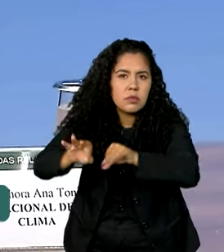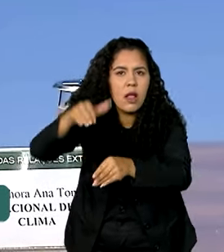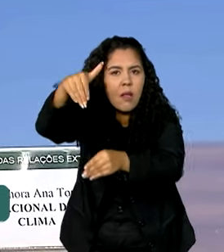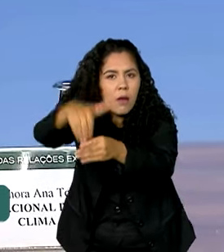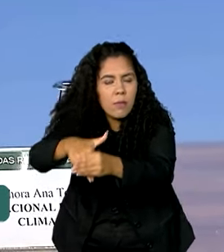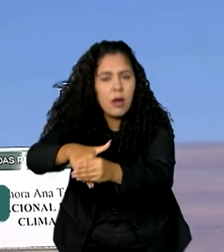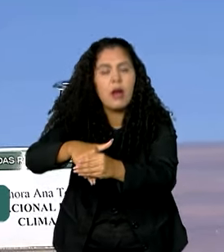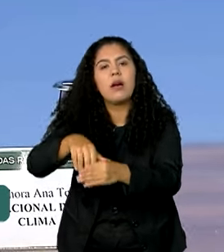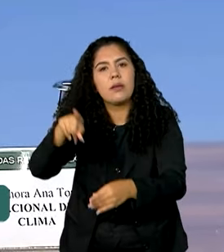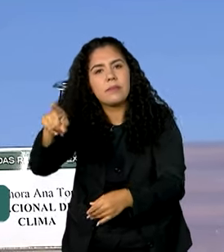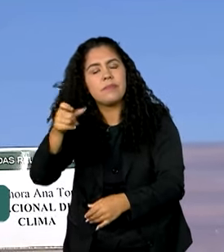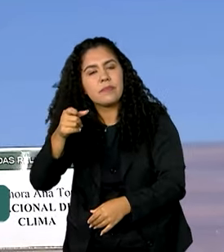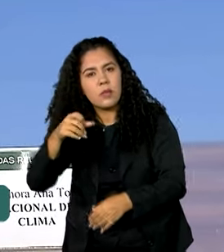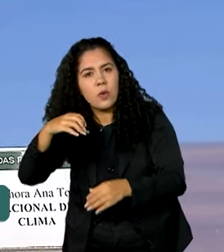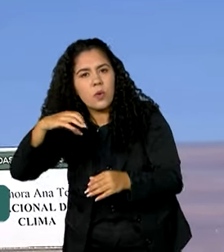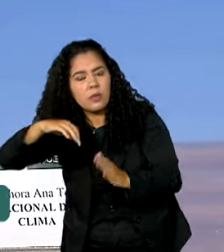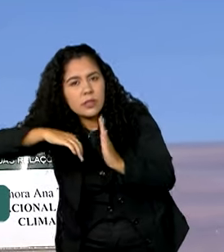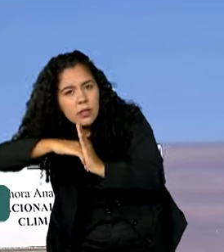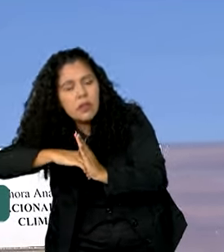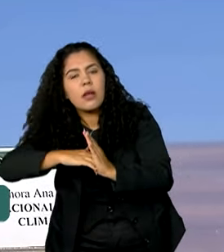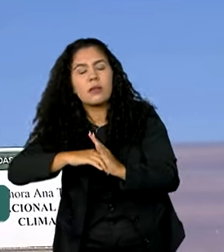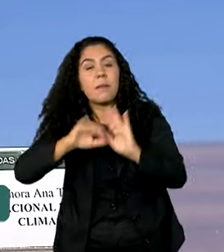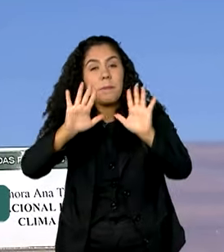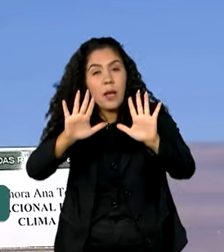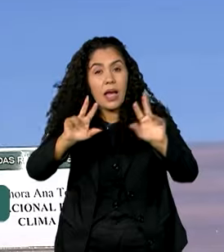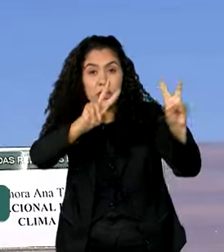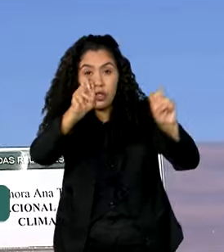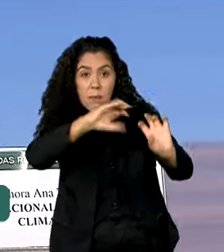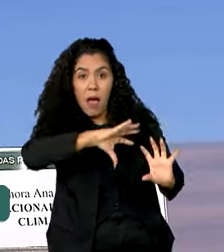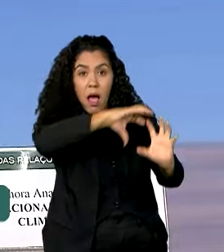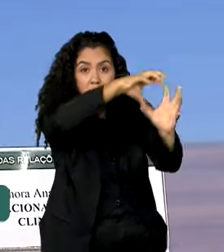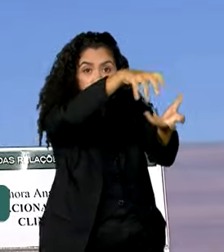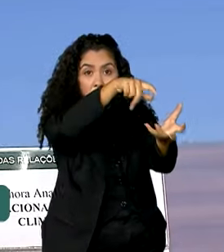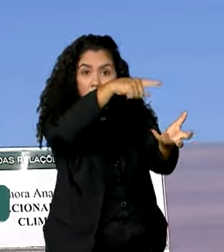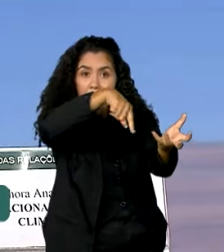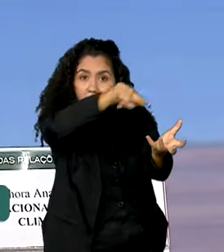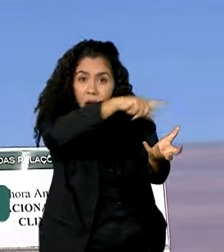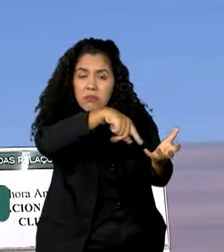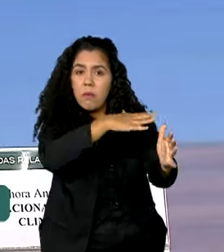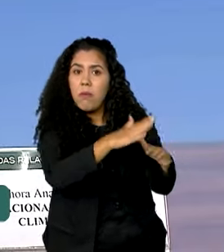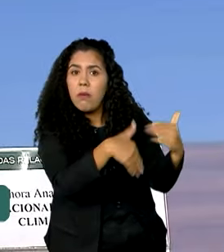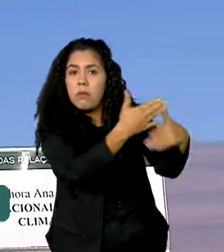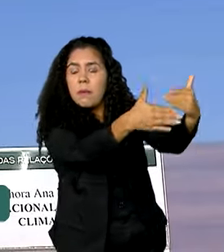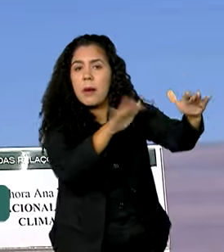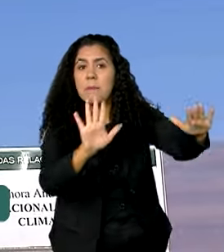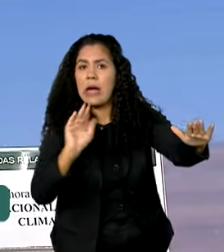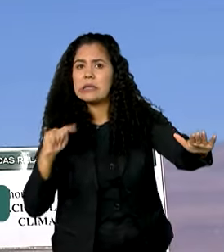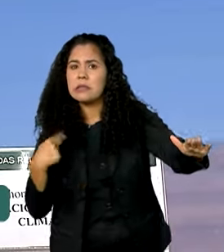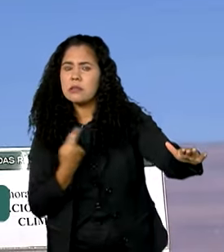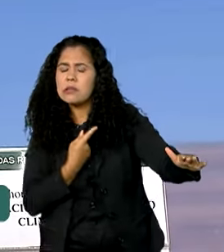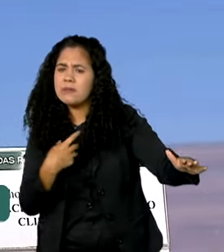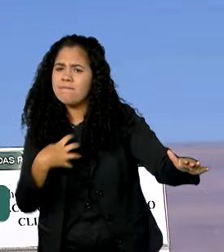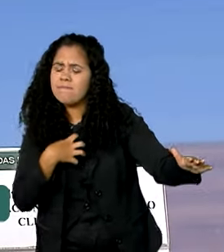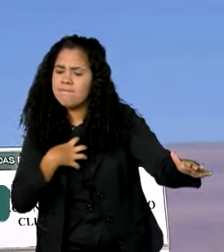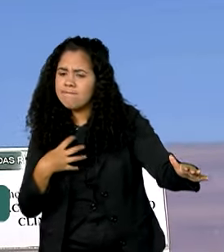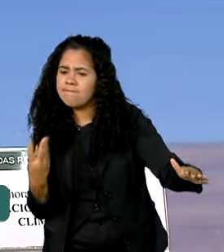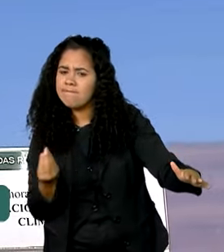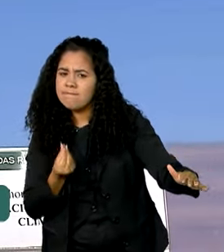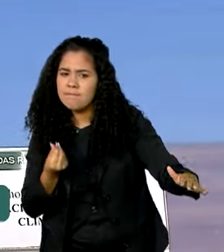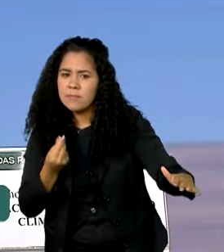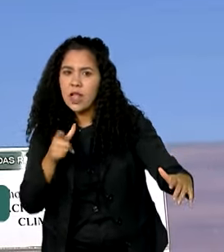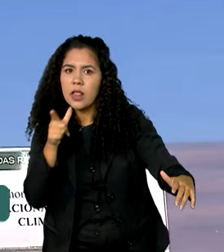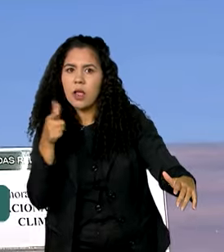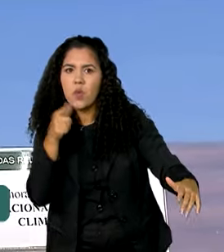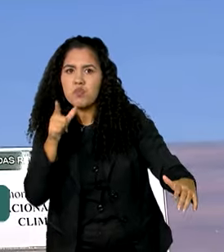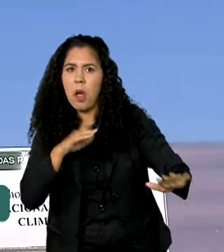Senado ali, a área internacional está andando e a gente sentiu, né, André, que está andando mais